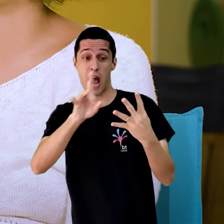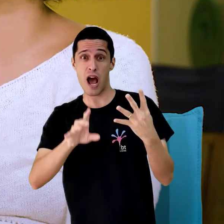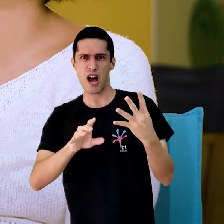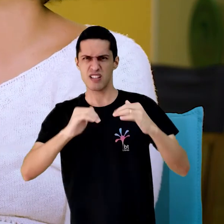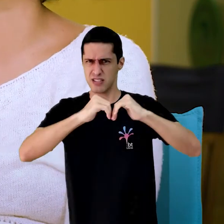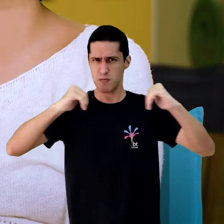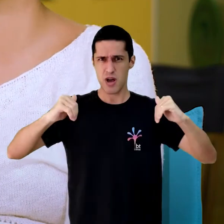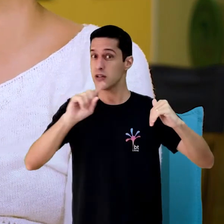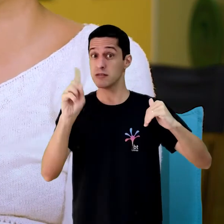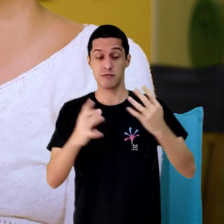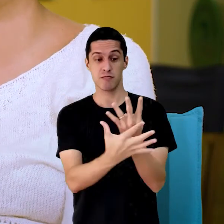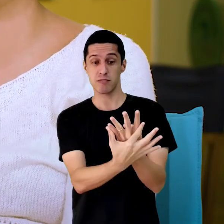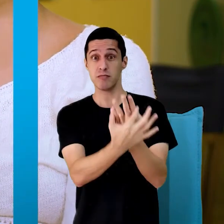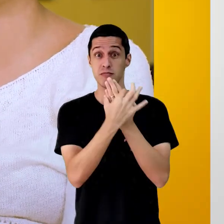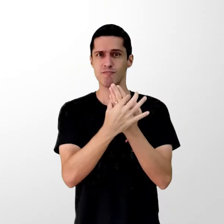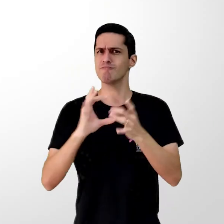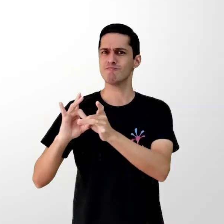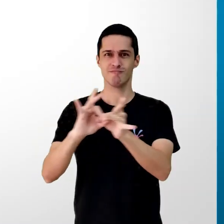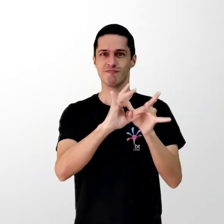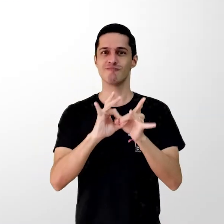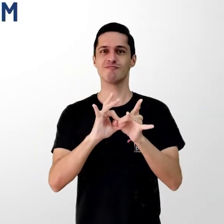Mas, ainda assim, uma tem forte influência sobre a outra.